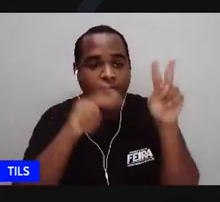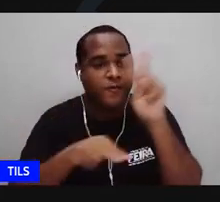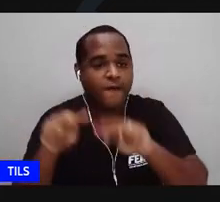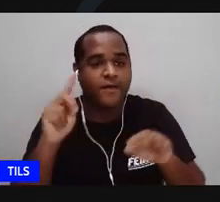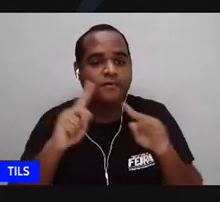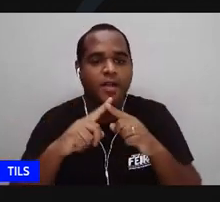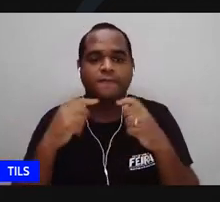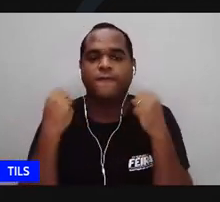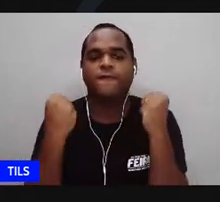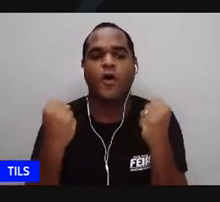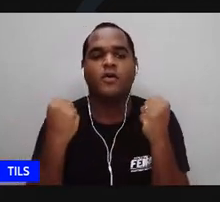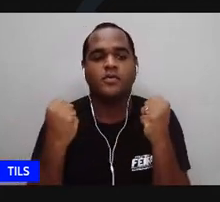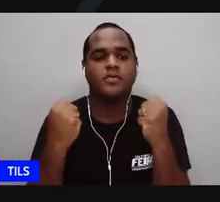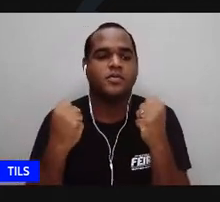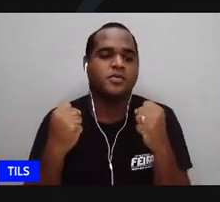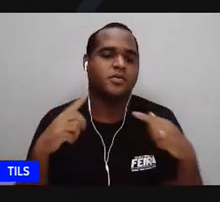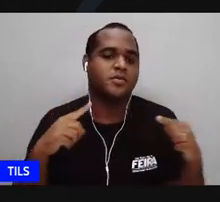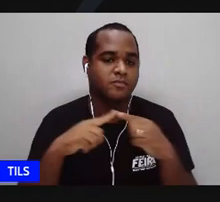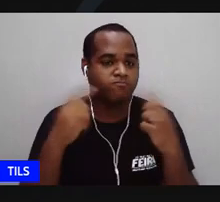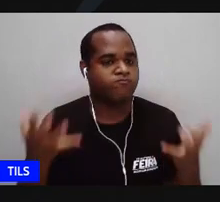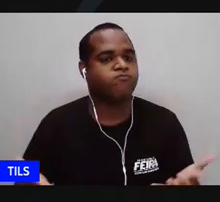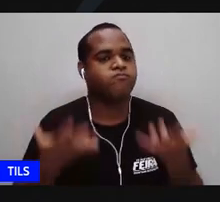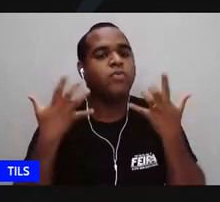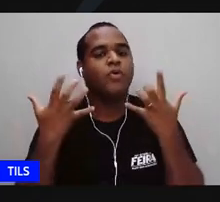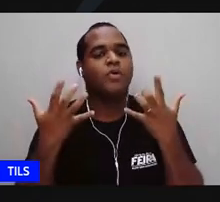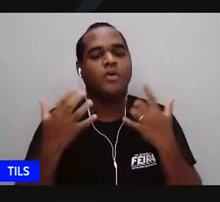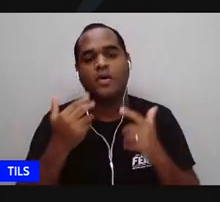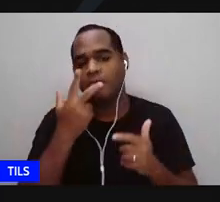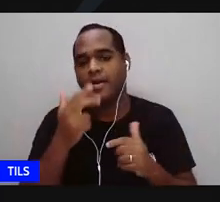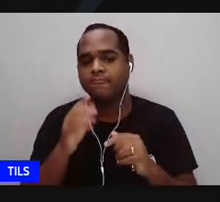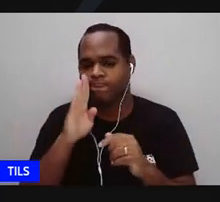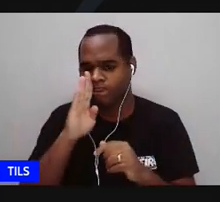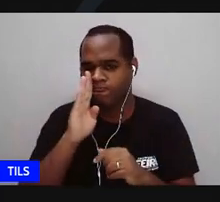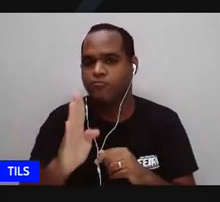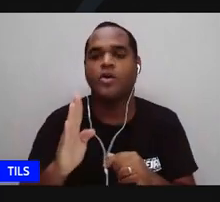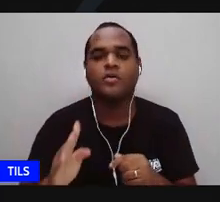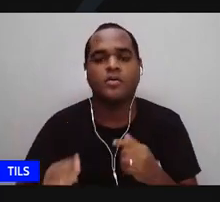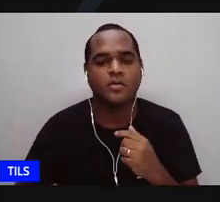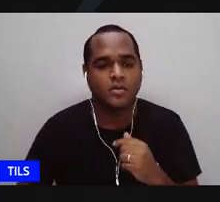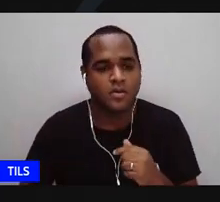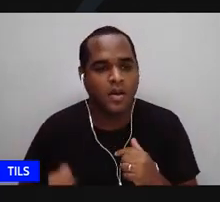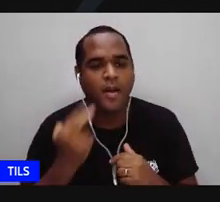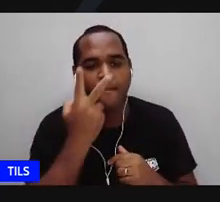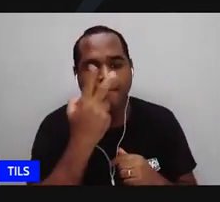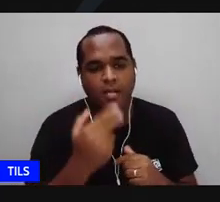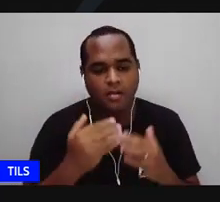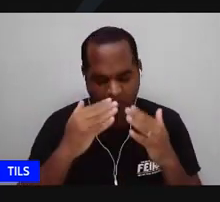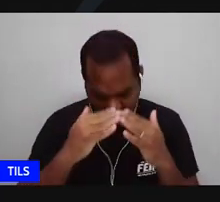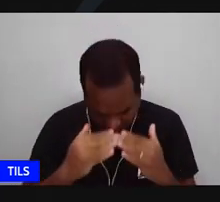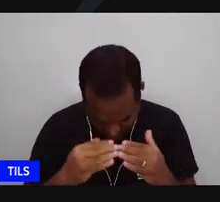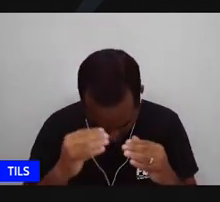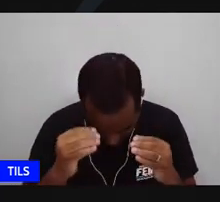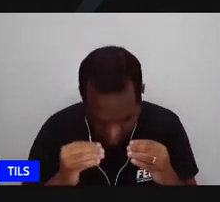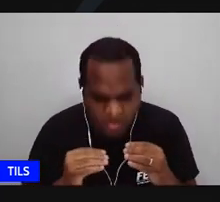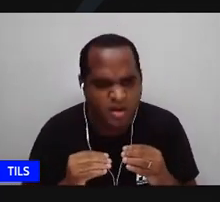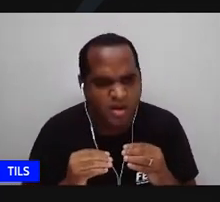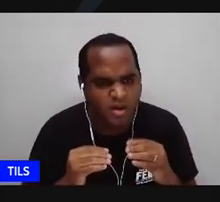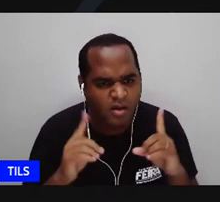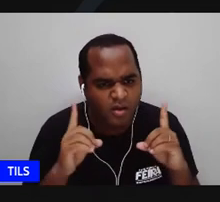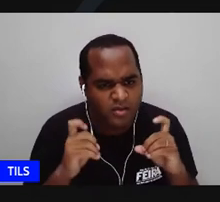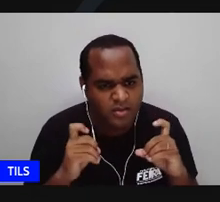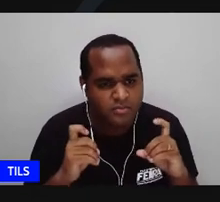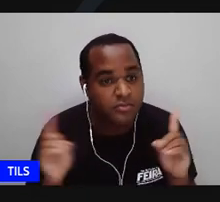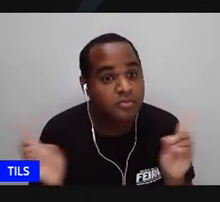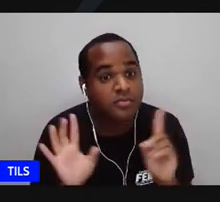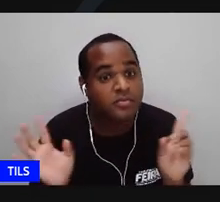forte altivo pra frente você não tem uma a se cair da cabada não tem ela é uma mulher